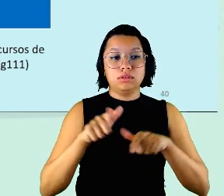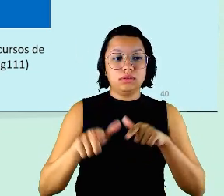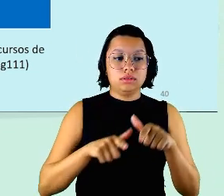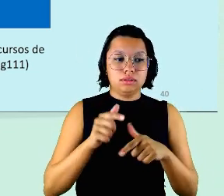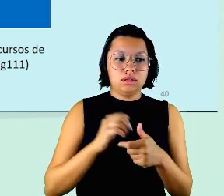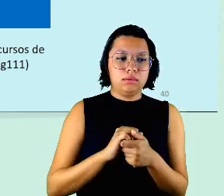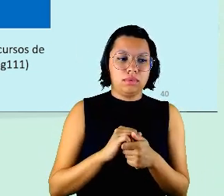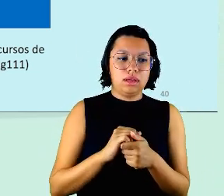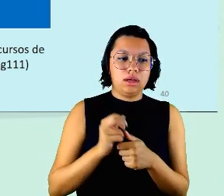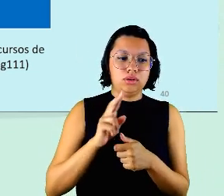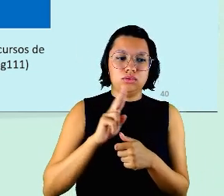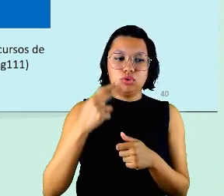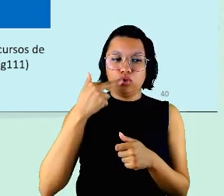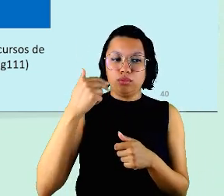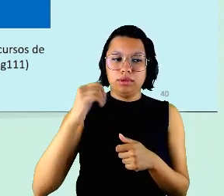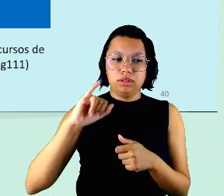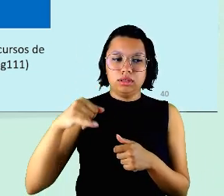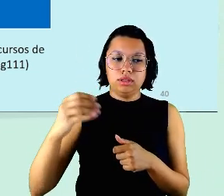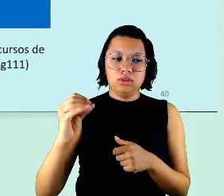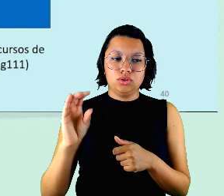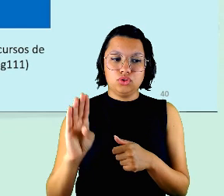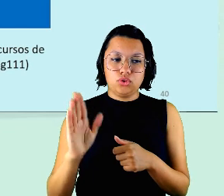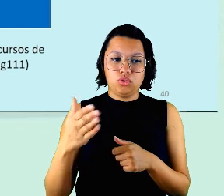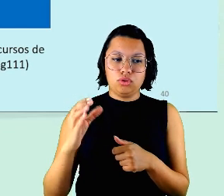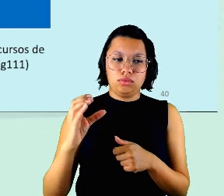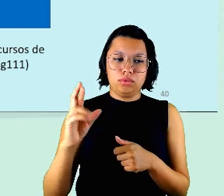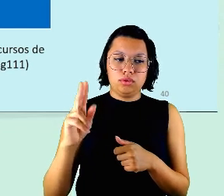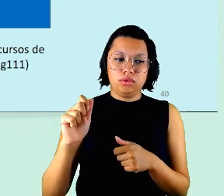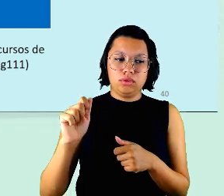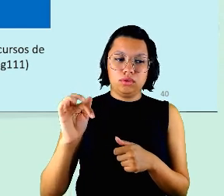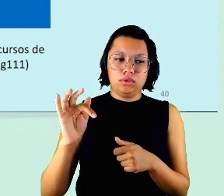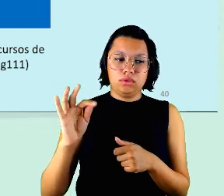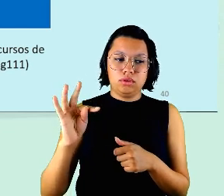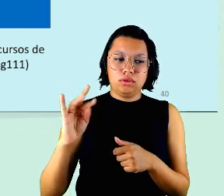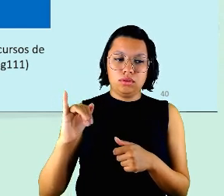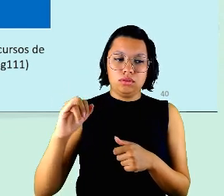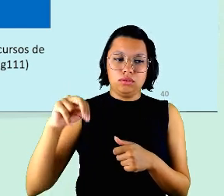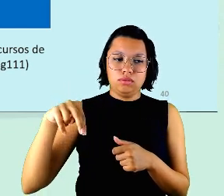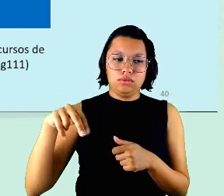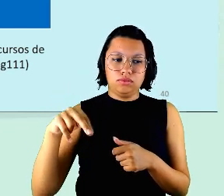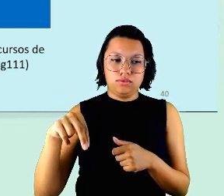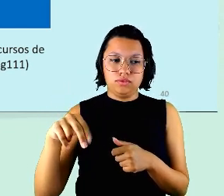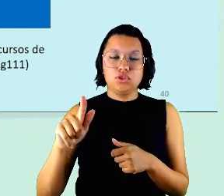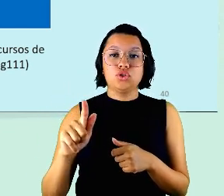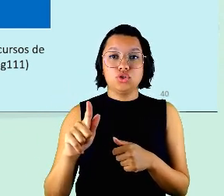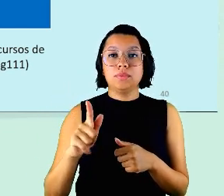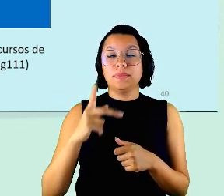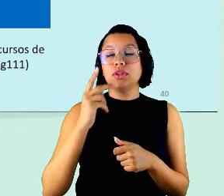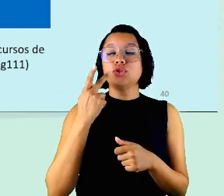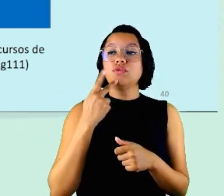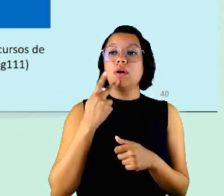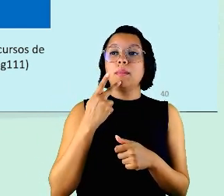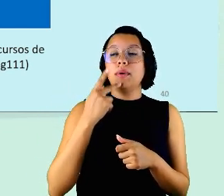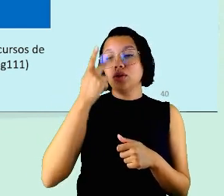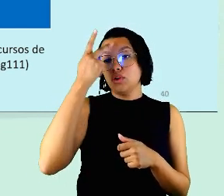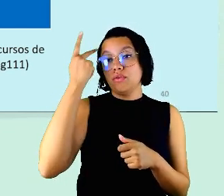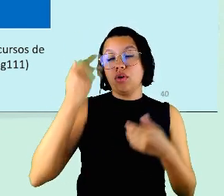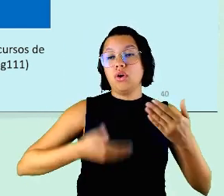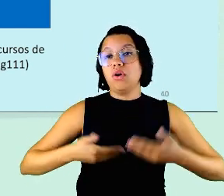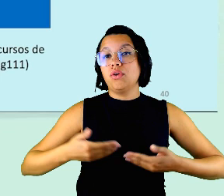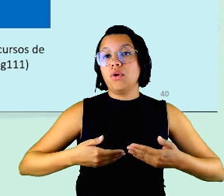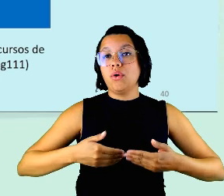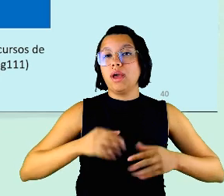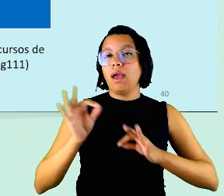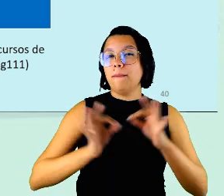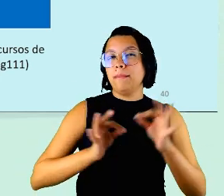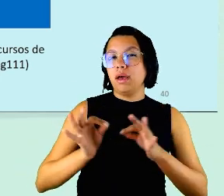a gente observa relatos dos servidores dizendo que se reorganizaram pra executar as tarefas que conseguiram melhorar